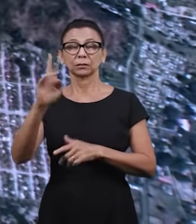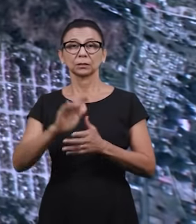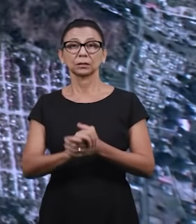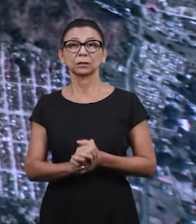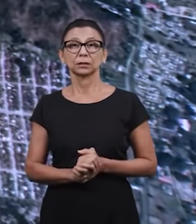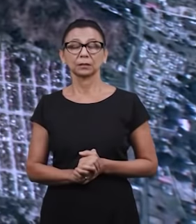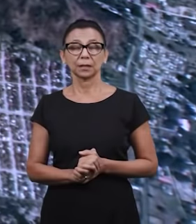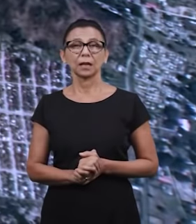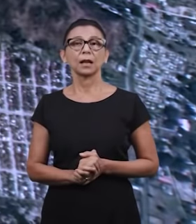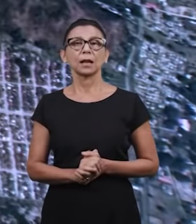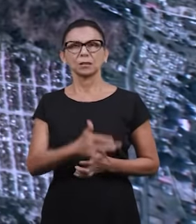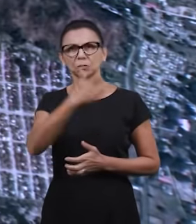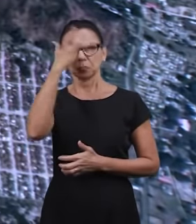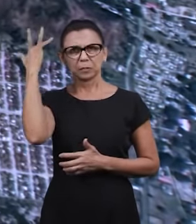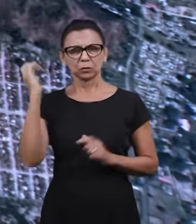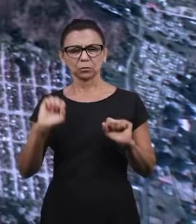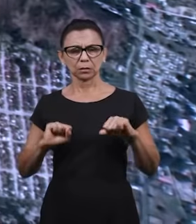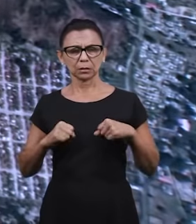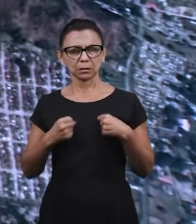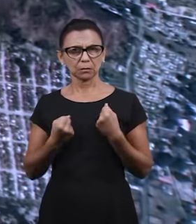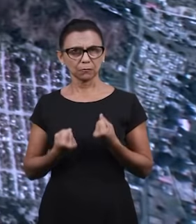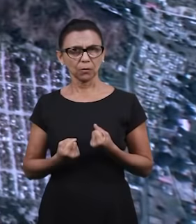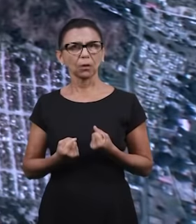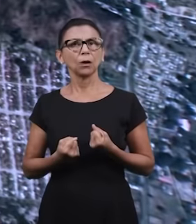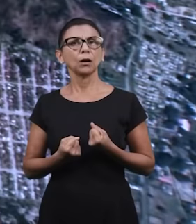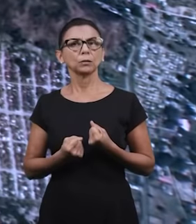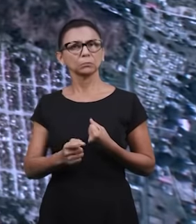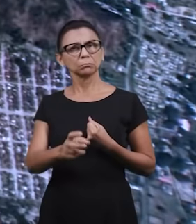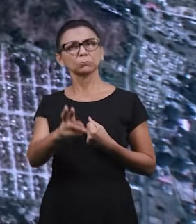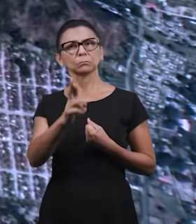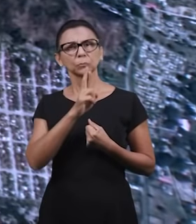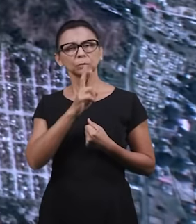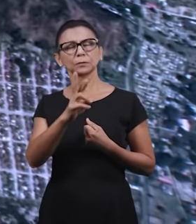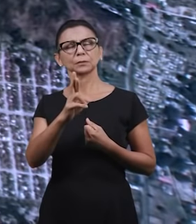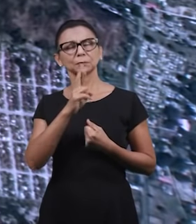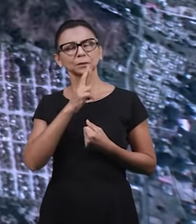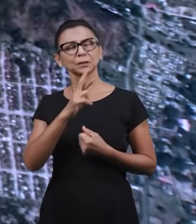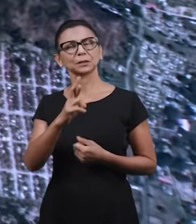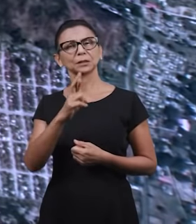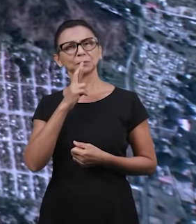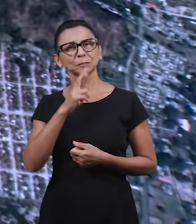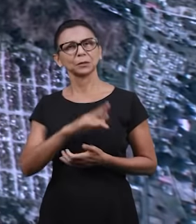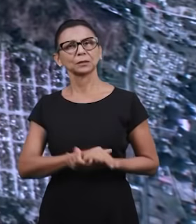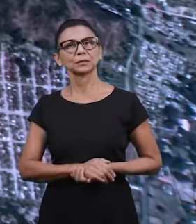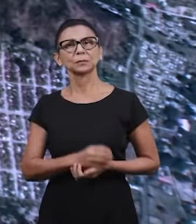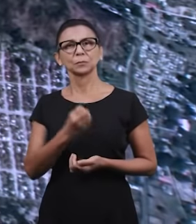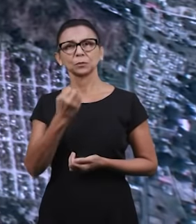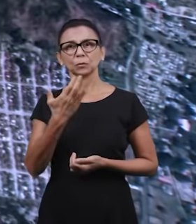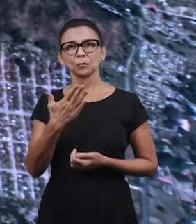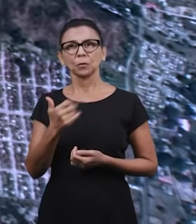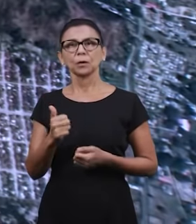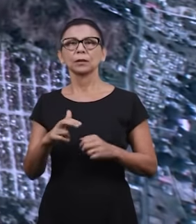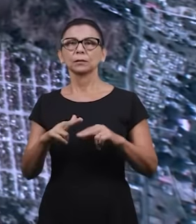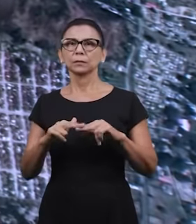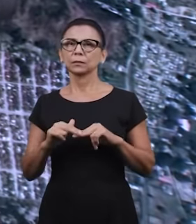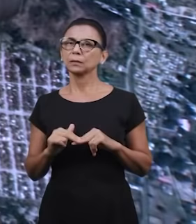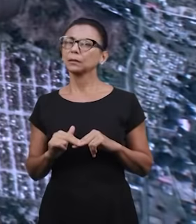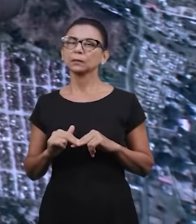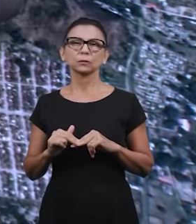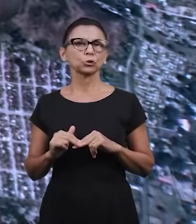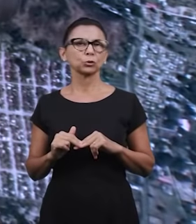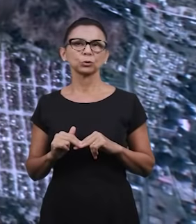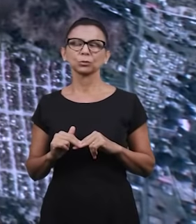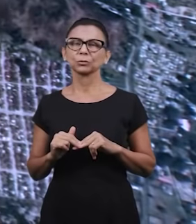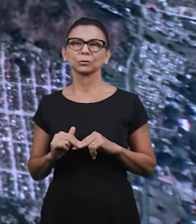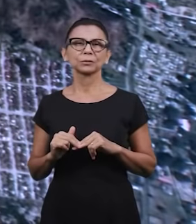duzentas contribuições dos estudos bíblicos na Escola Bíblica Dominical. Isto é um motivo de nós glorificarmos o nome do Senhor.